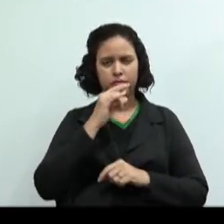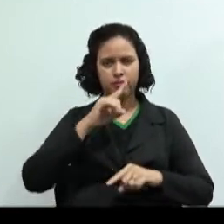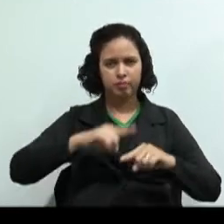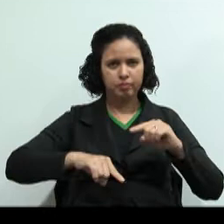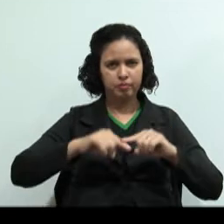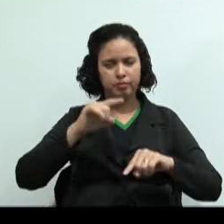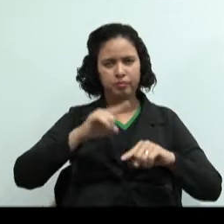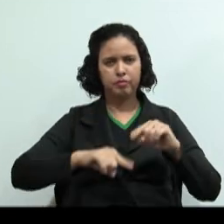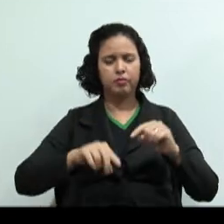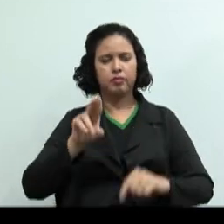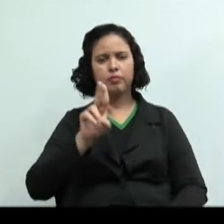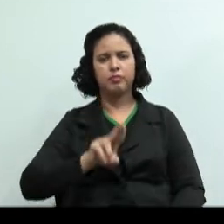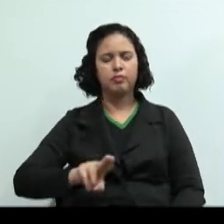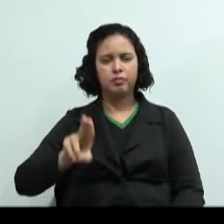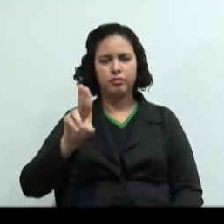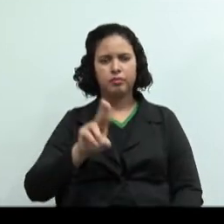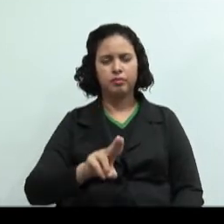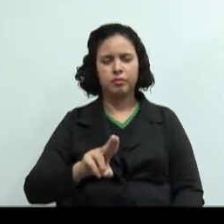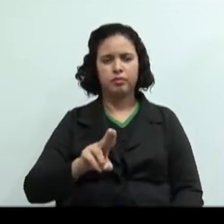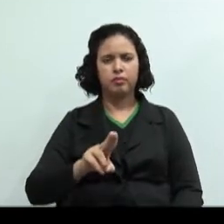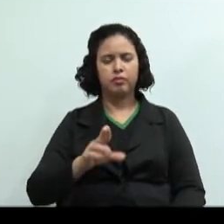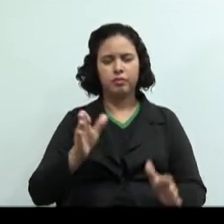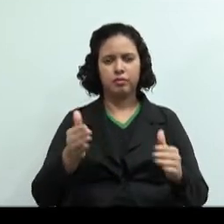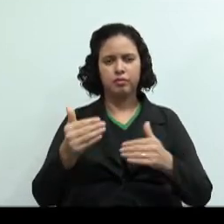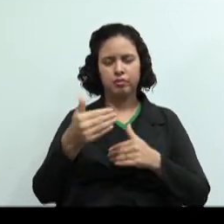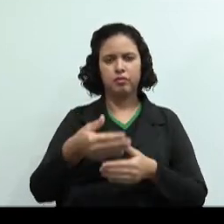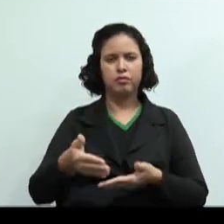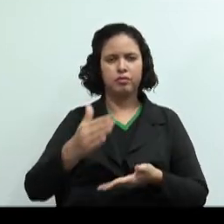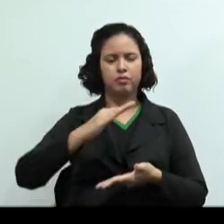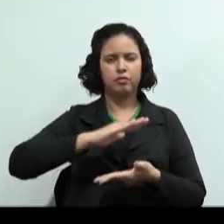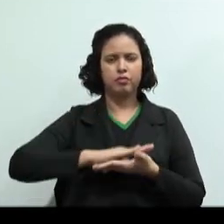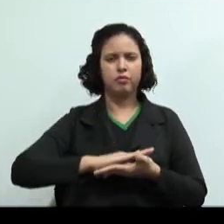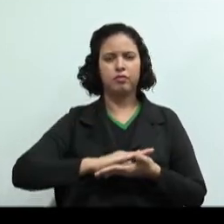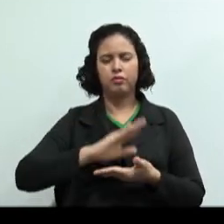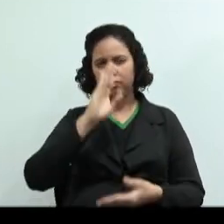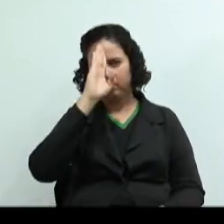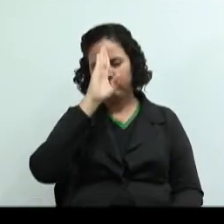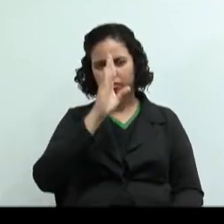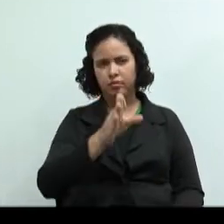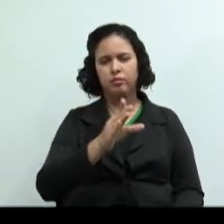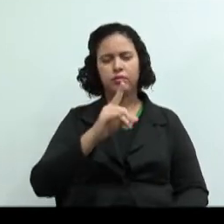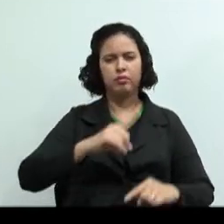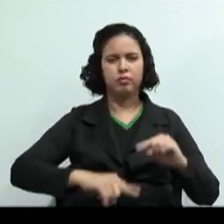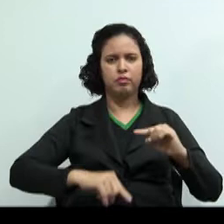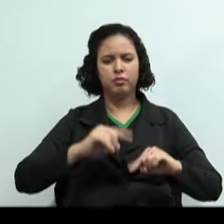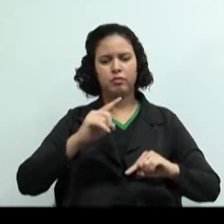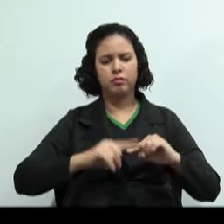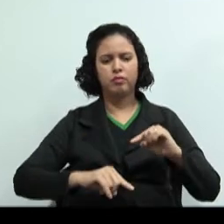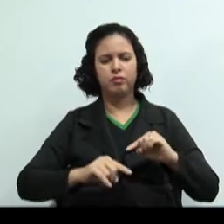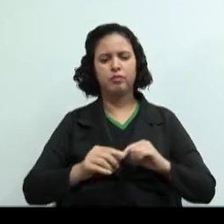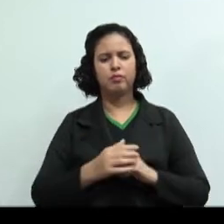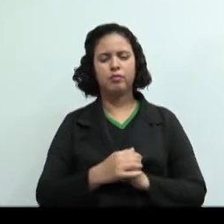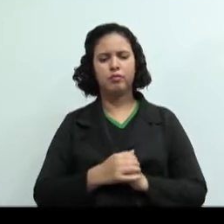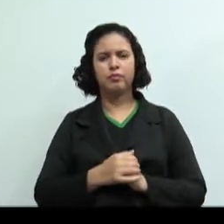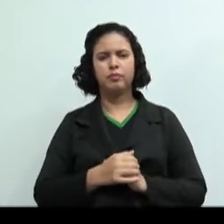consumida, embalagens aplicadas diretamente aos produtos. Então, para produzir o meu pudim, quais